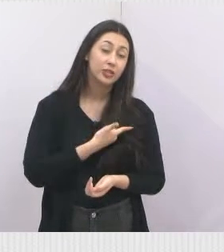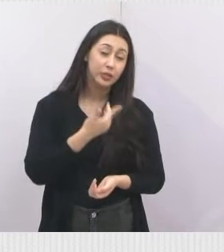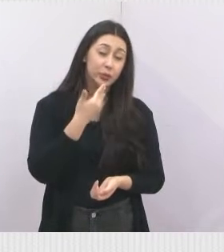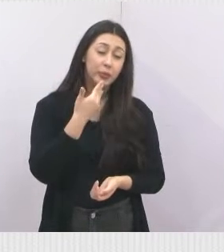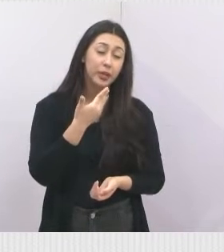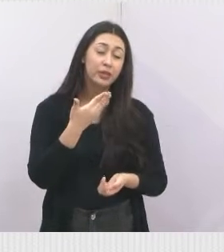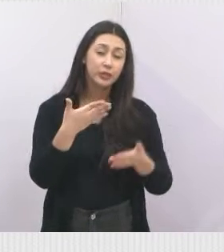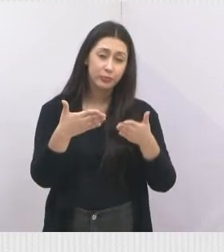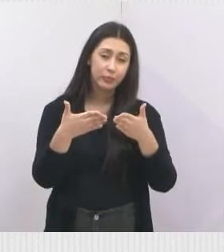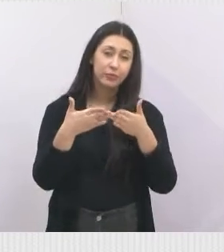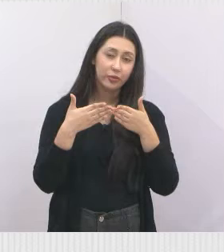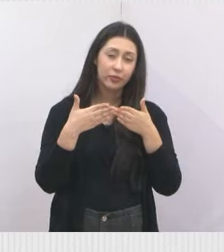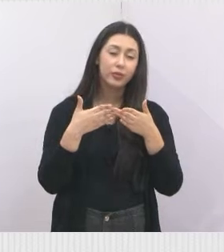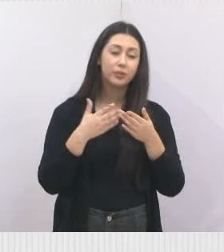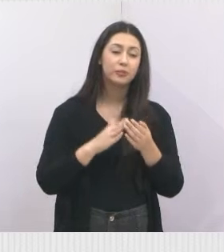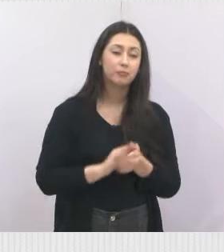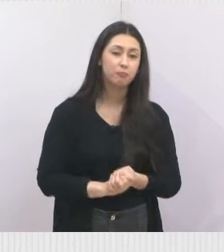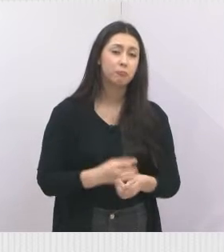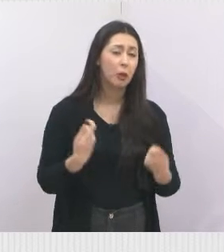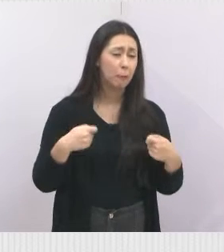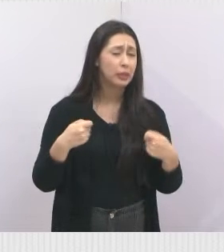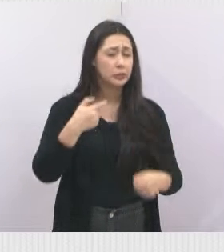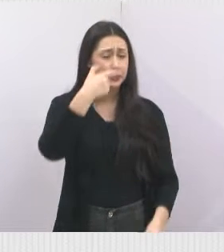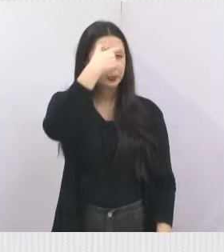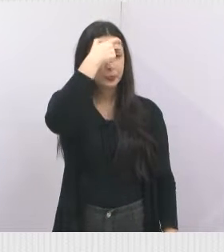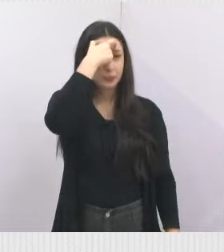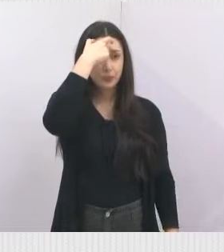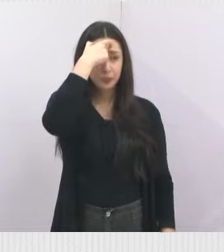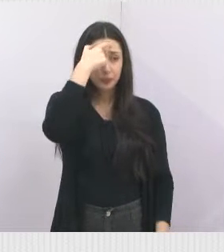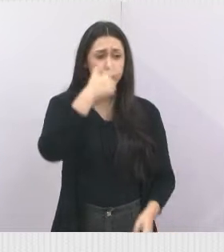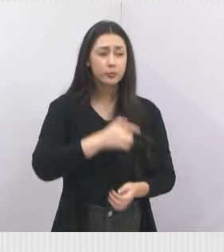apelo aí a todos os munícipes da nossa cidade.